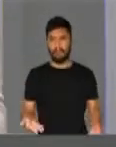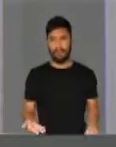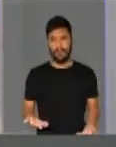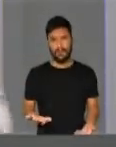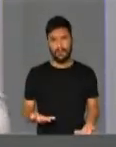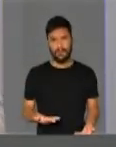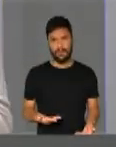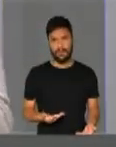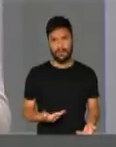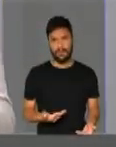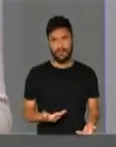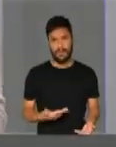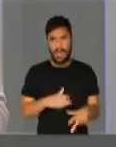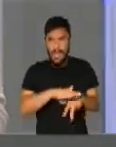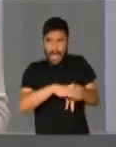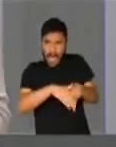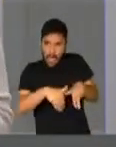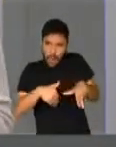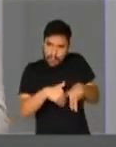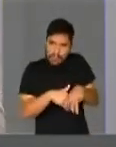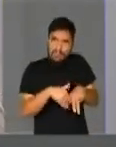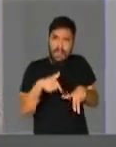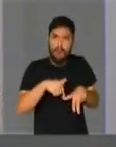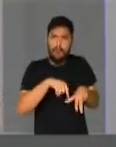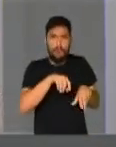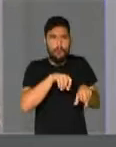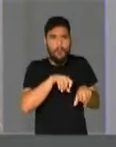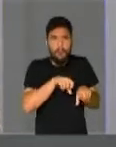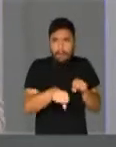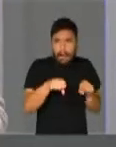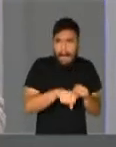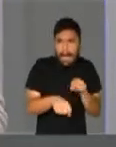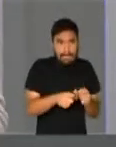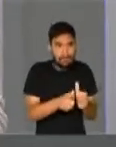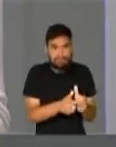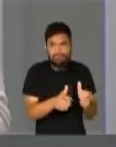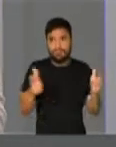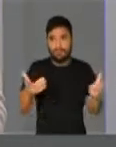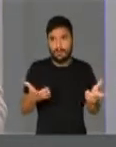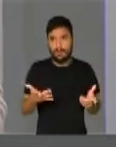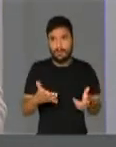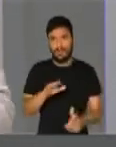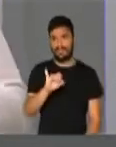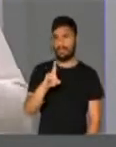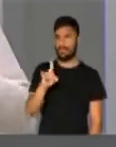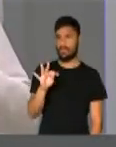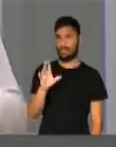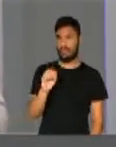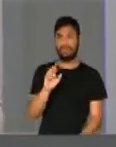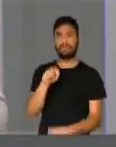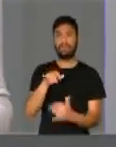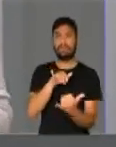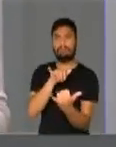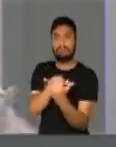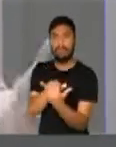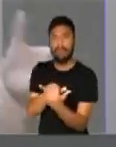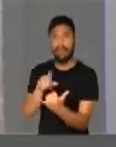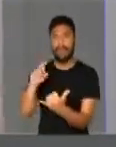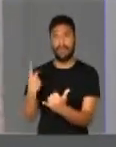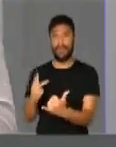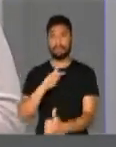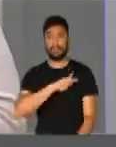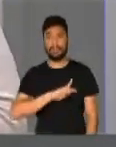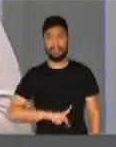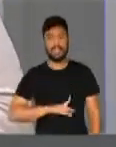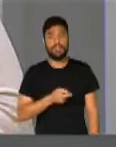em tempos em que a corrupção mata por atacado, nós tenhamos um indulto no qual o ex-presidente,